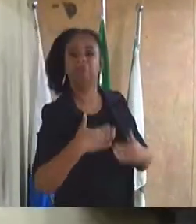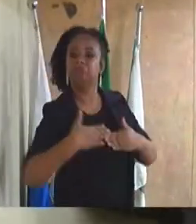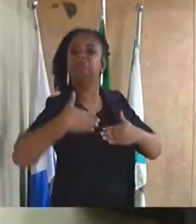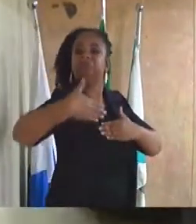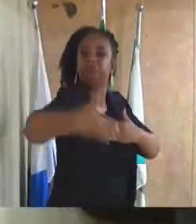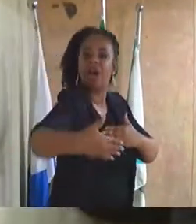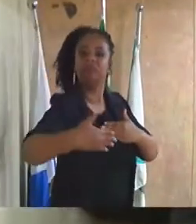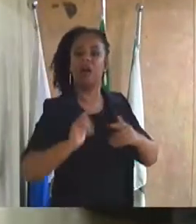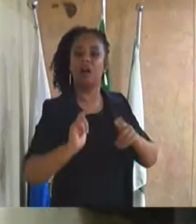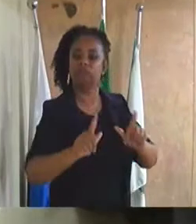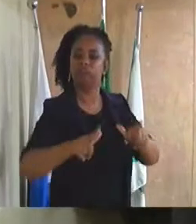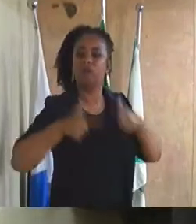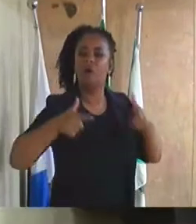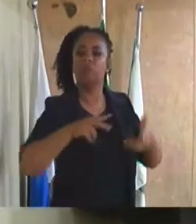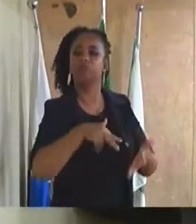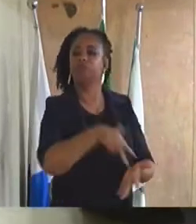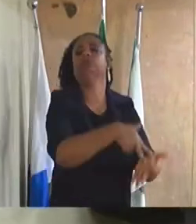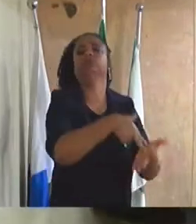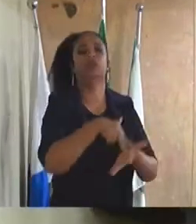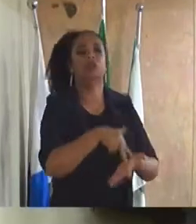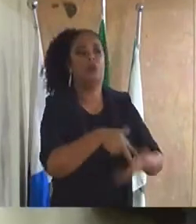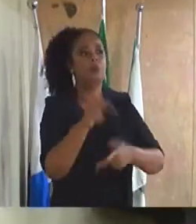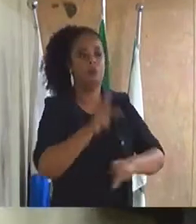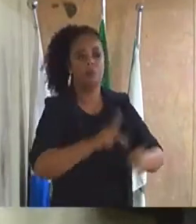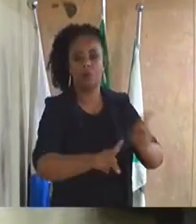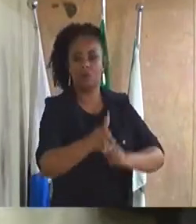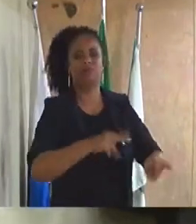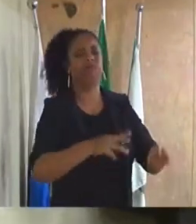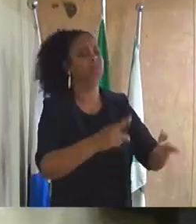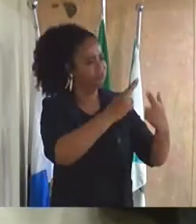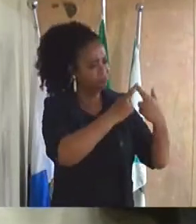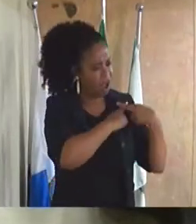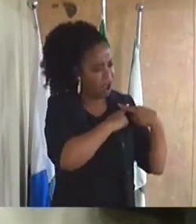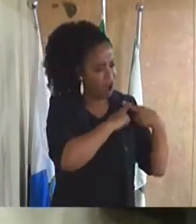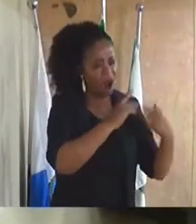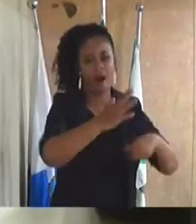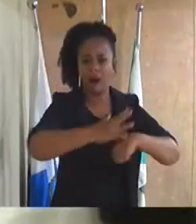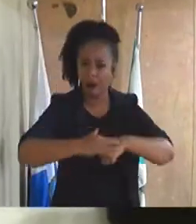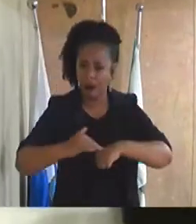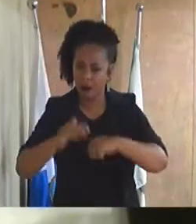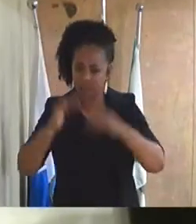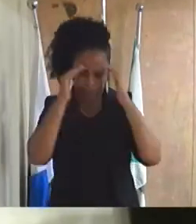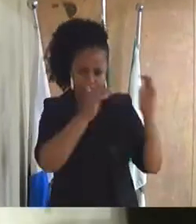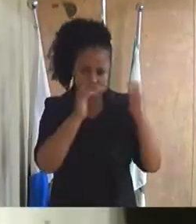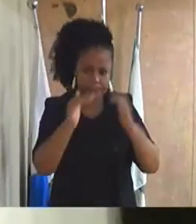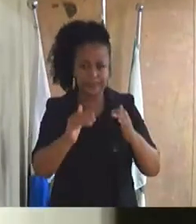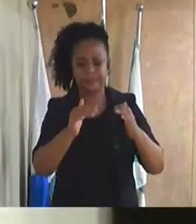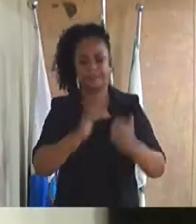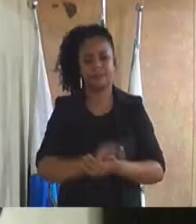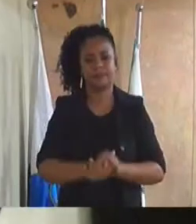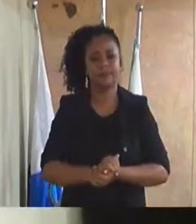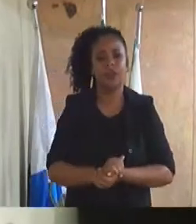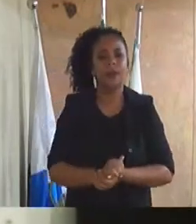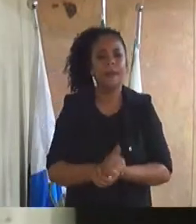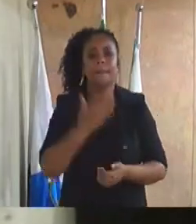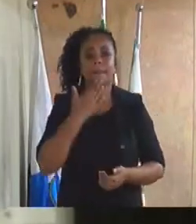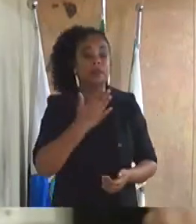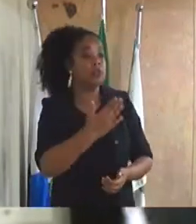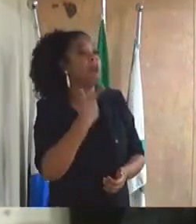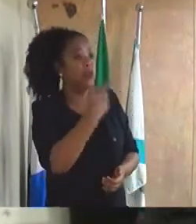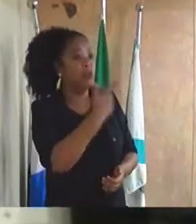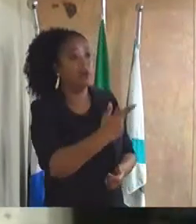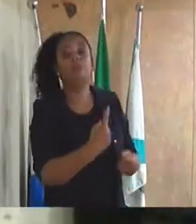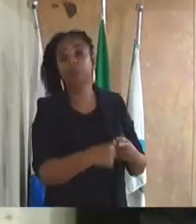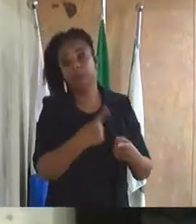daquela população com muita responsabilidade, com muito carinho, com muito respeito. E eu pedi a parte, Jazim, como